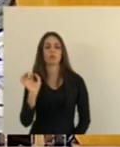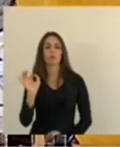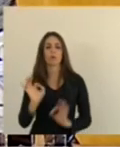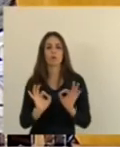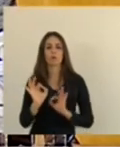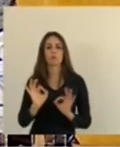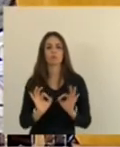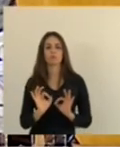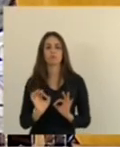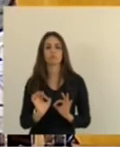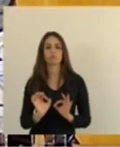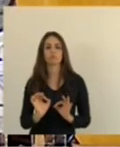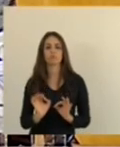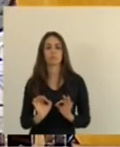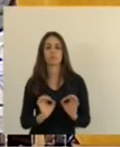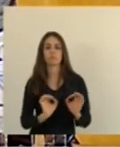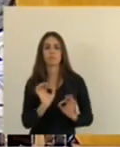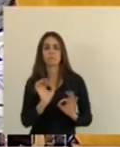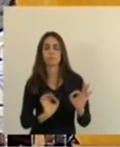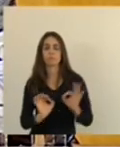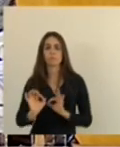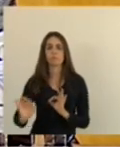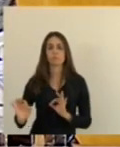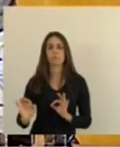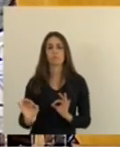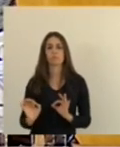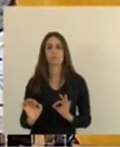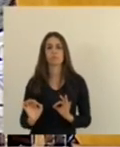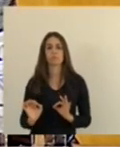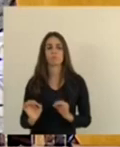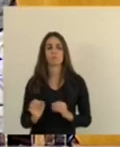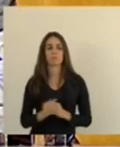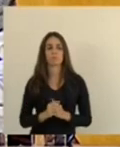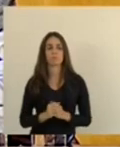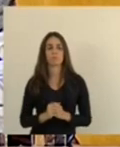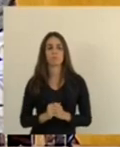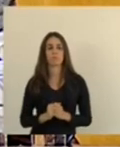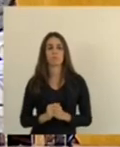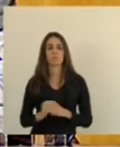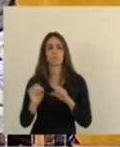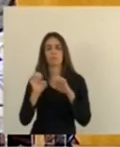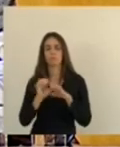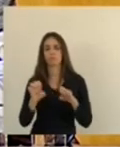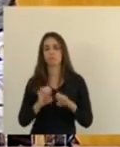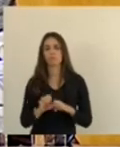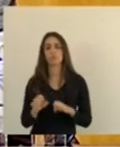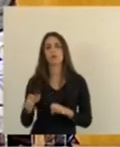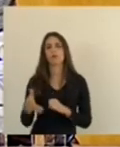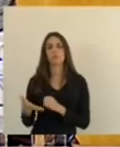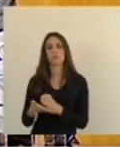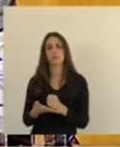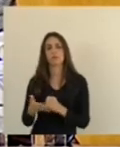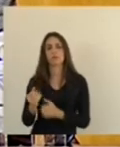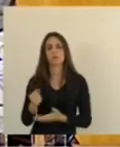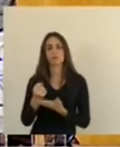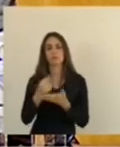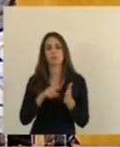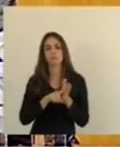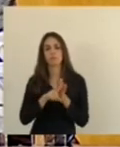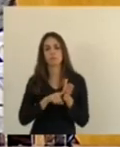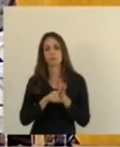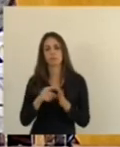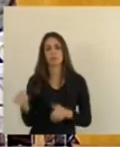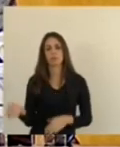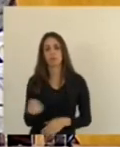a escritura estrutura organizacional básica da fundação de amparo a pesquisa e